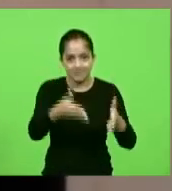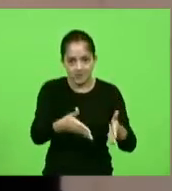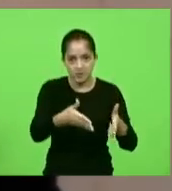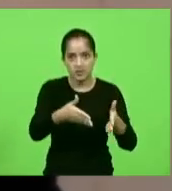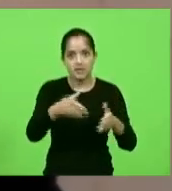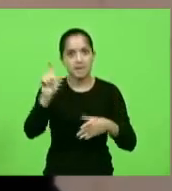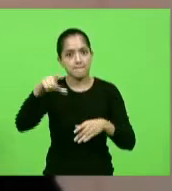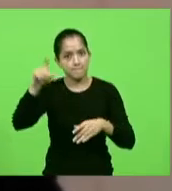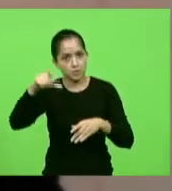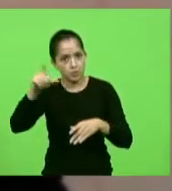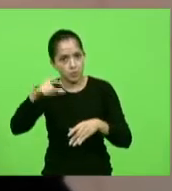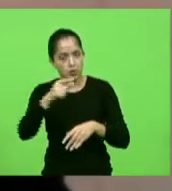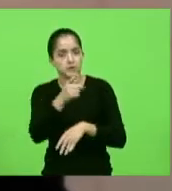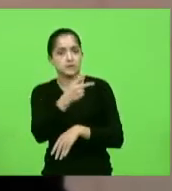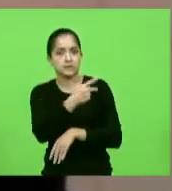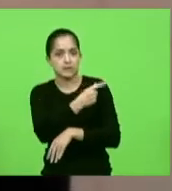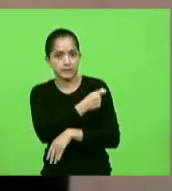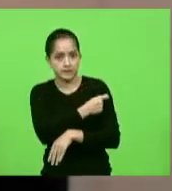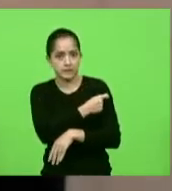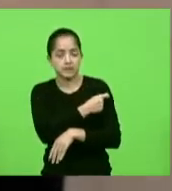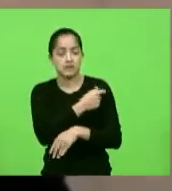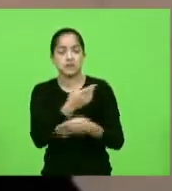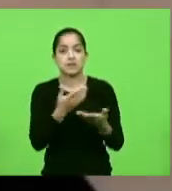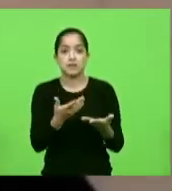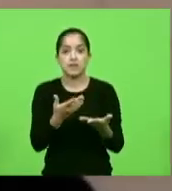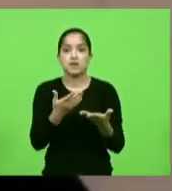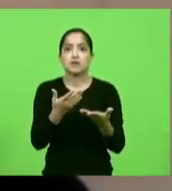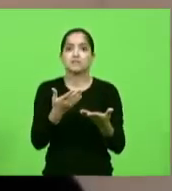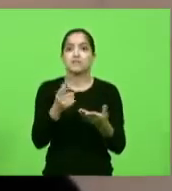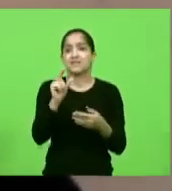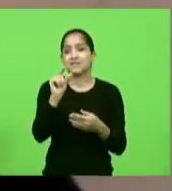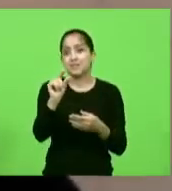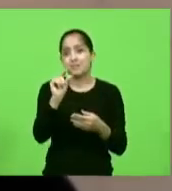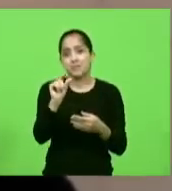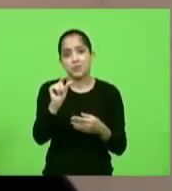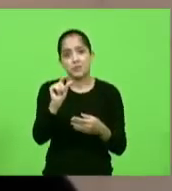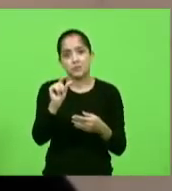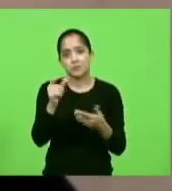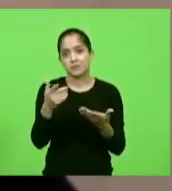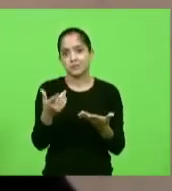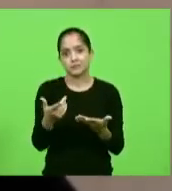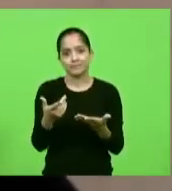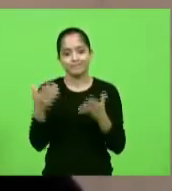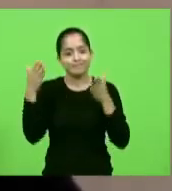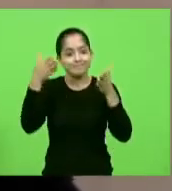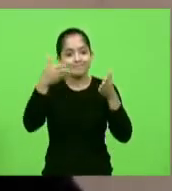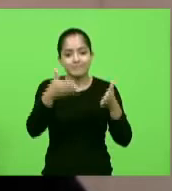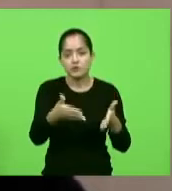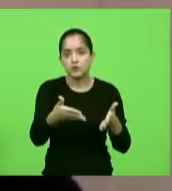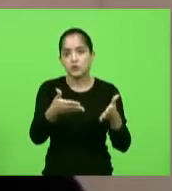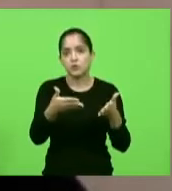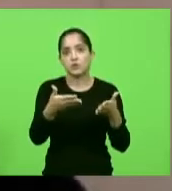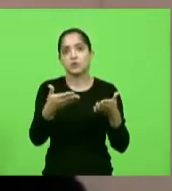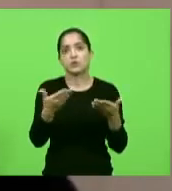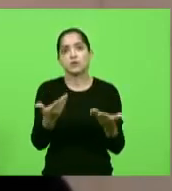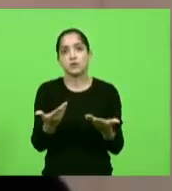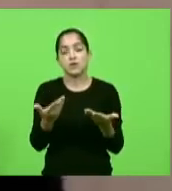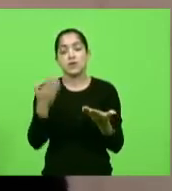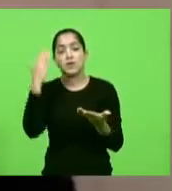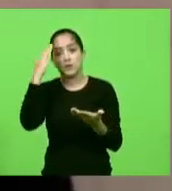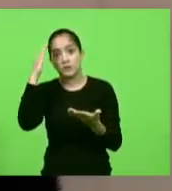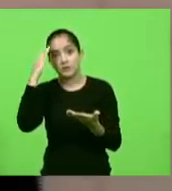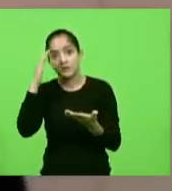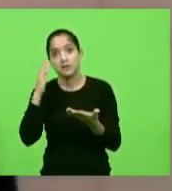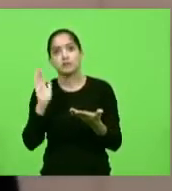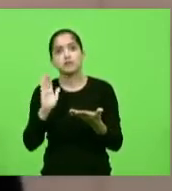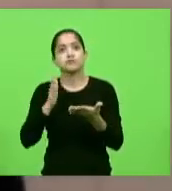de doses, mas continuamos entendendo que é muito pouco as doses que têm chegado e entendo também que,